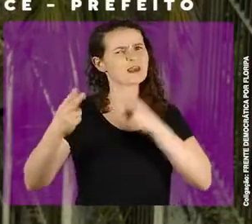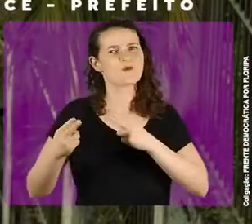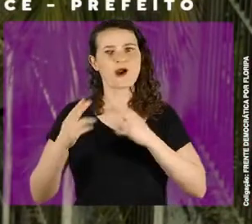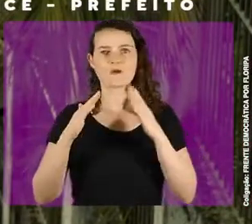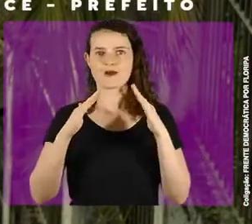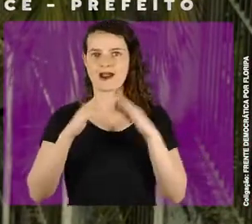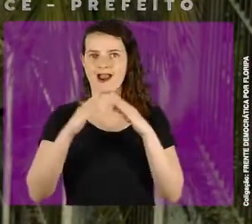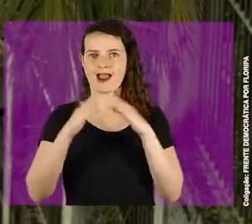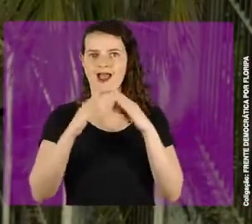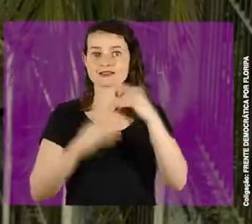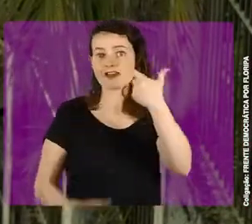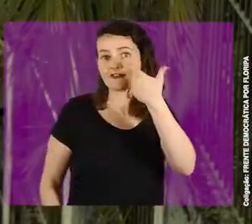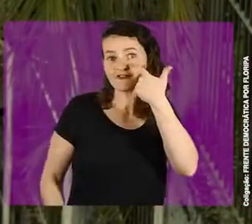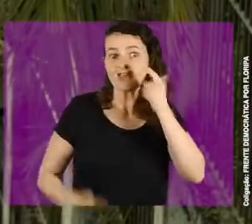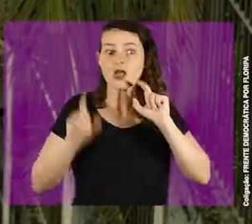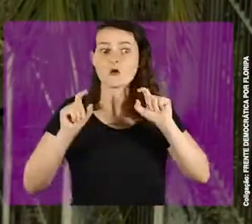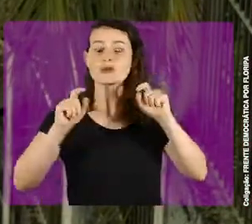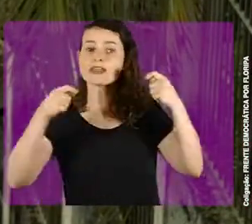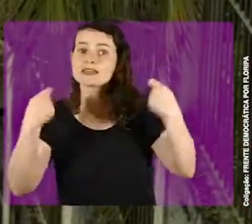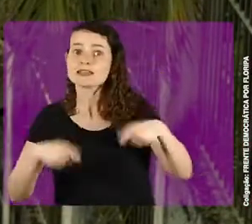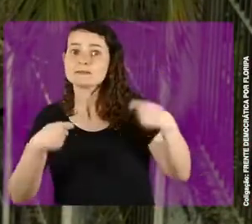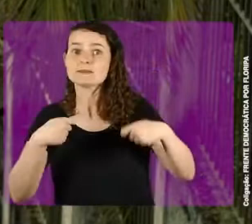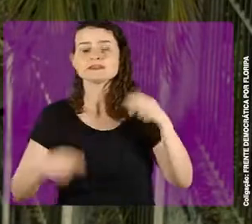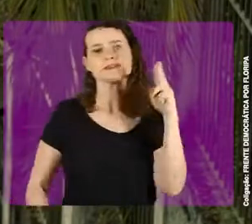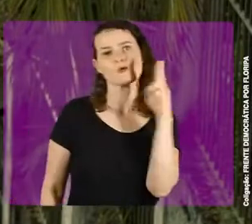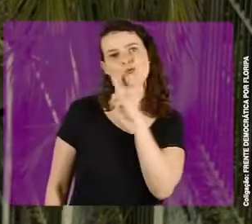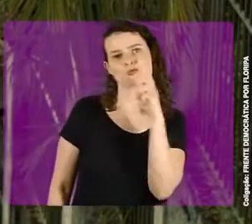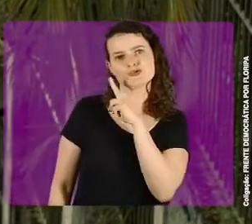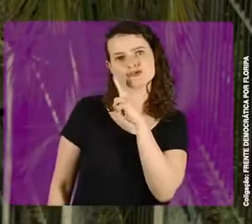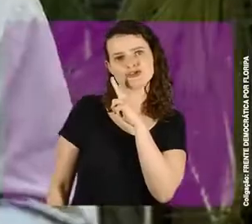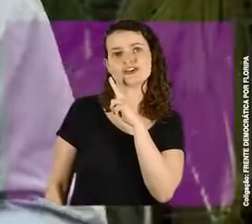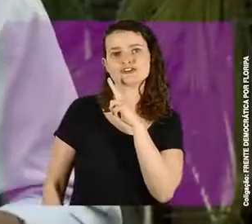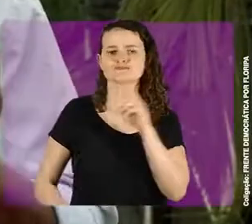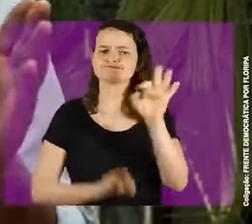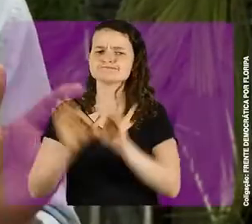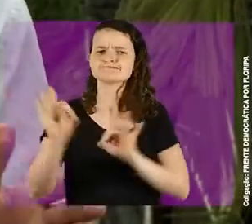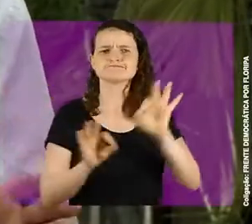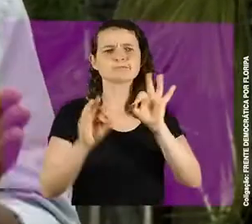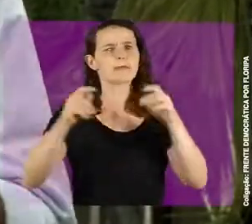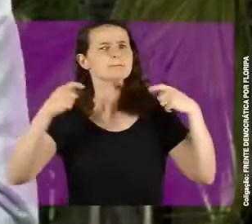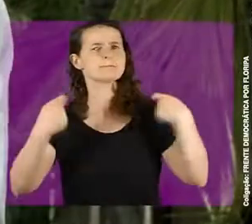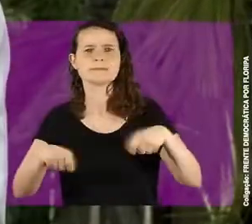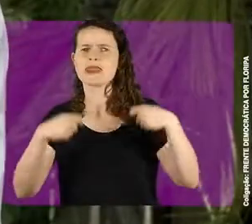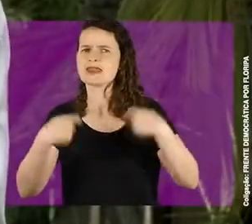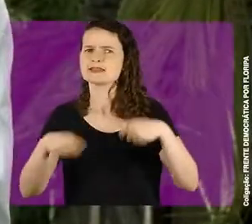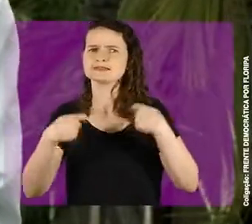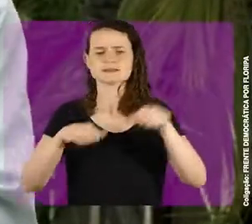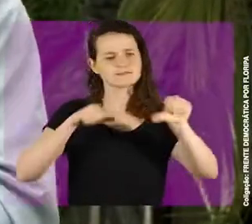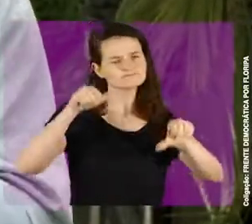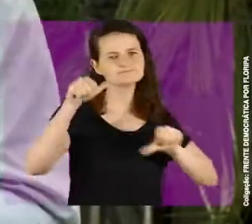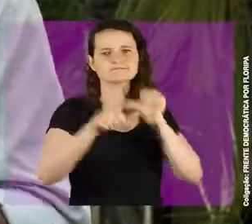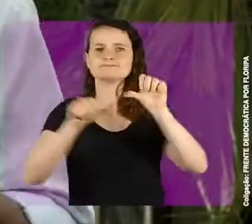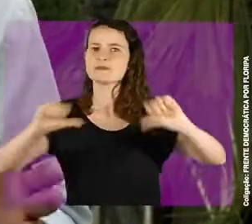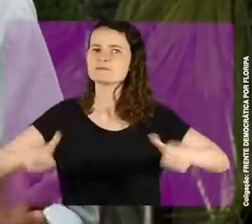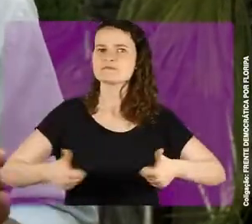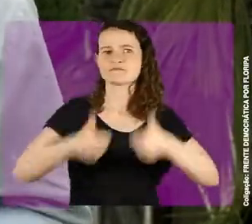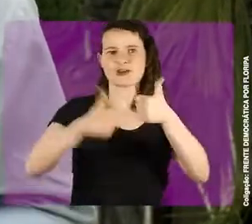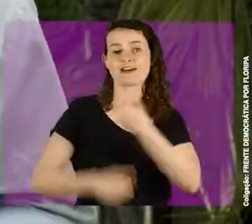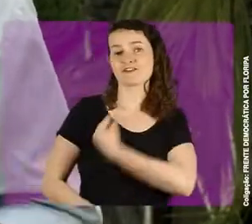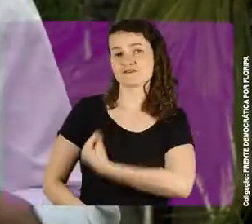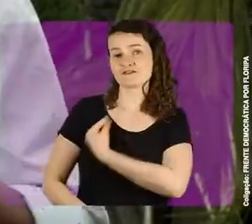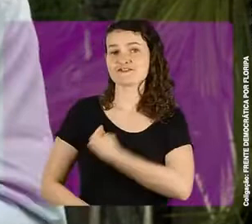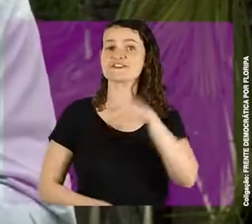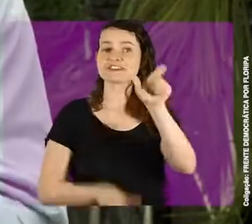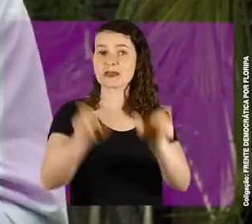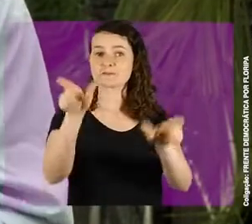fazemos em nossas casas. É fazer antes o que é mais importante. É fazer o que deve ser feito para mudar para melhor